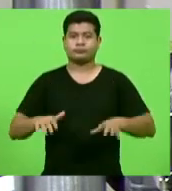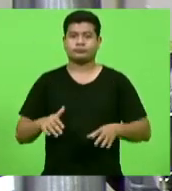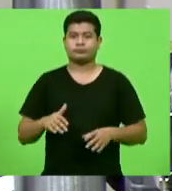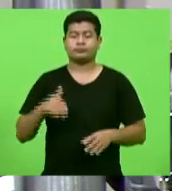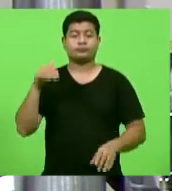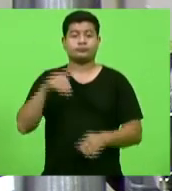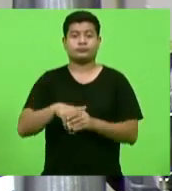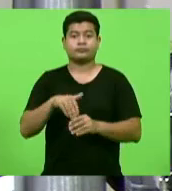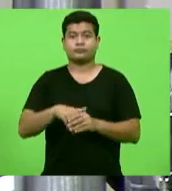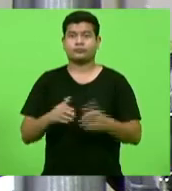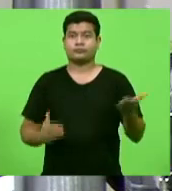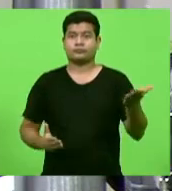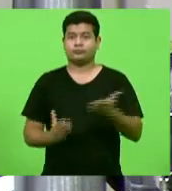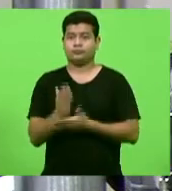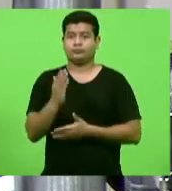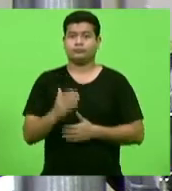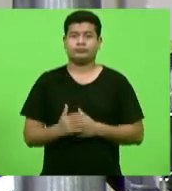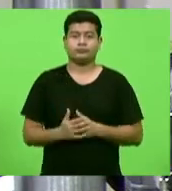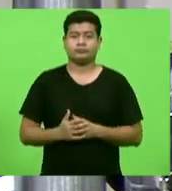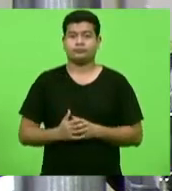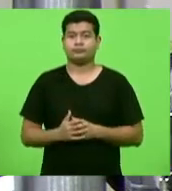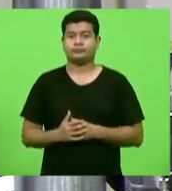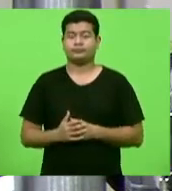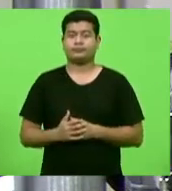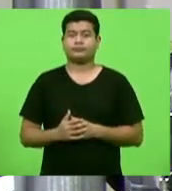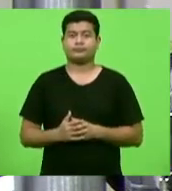discutir, em votação? Aprovado. Aprovado.